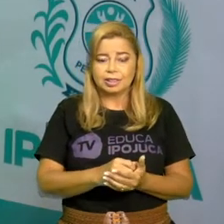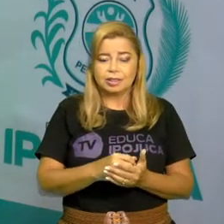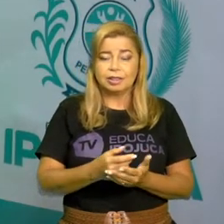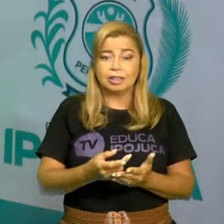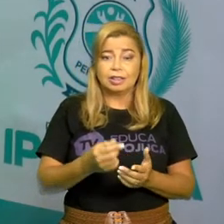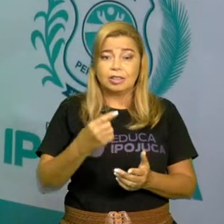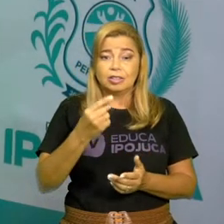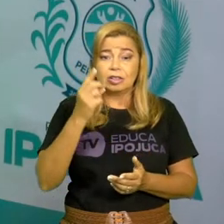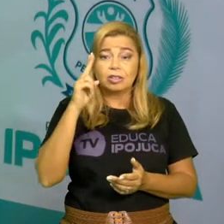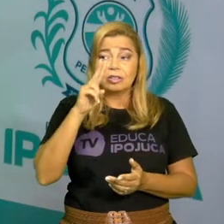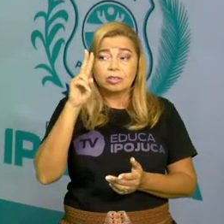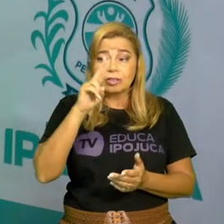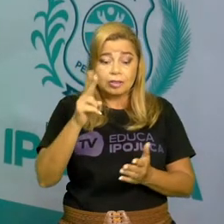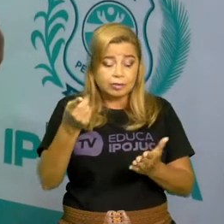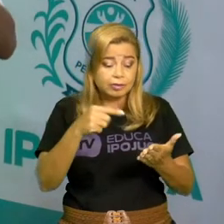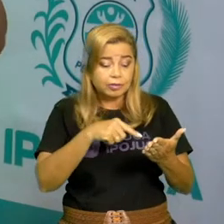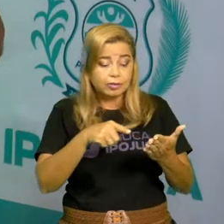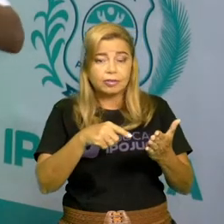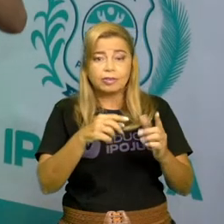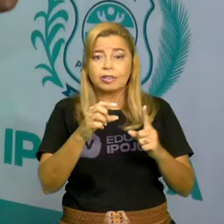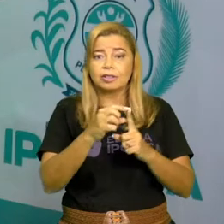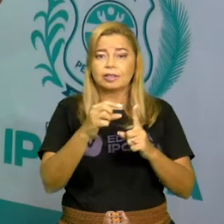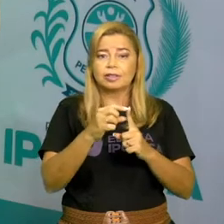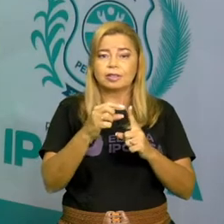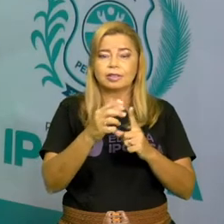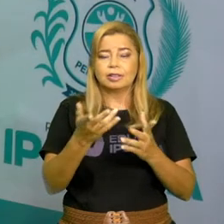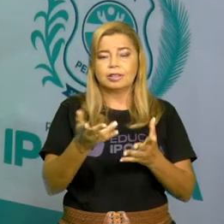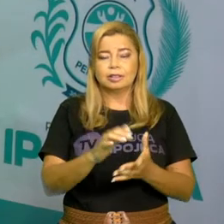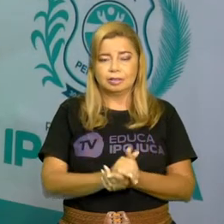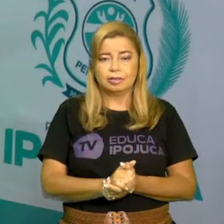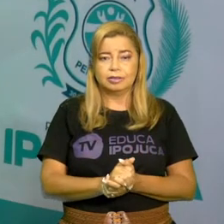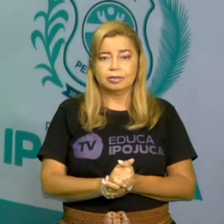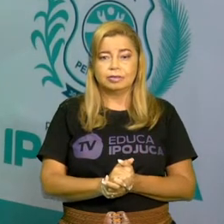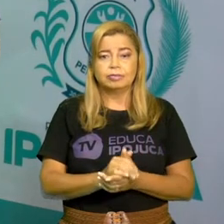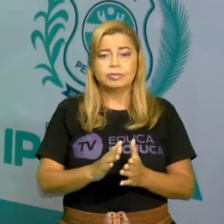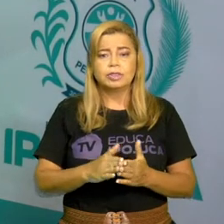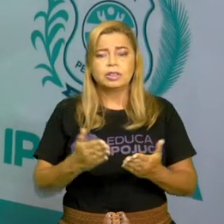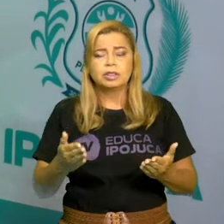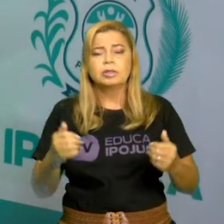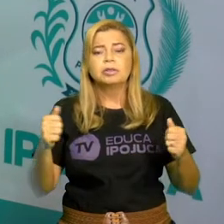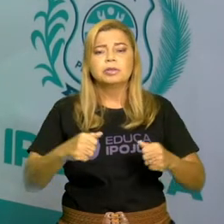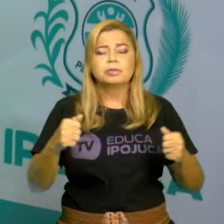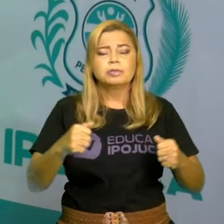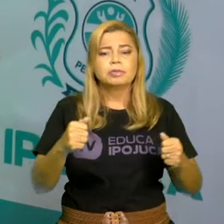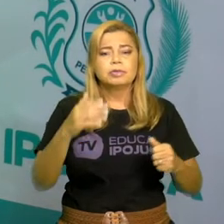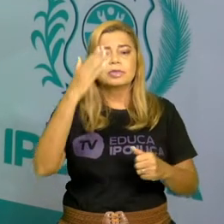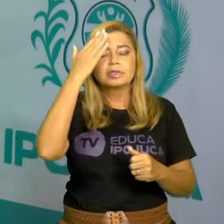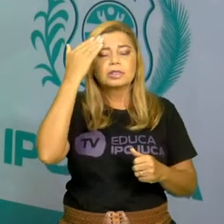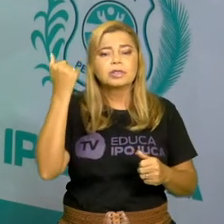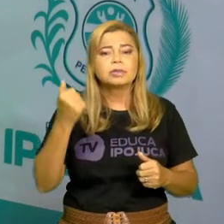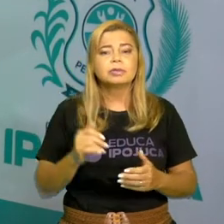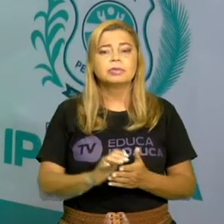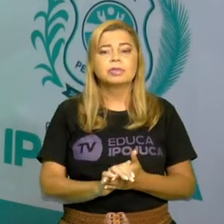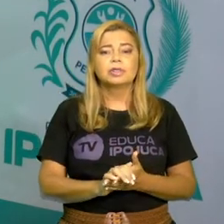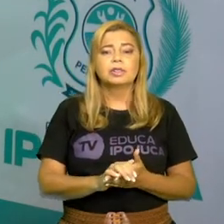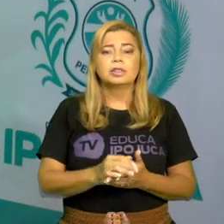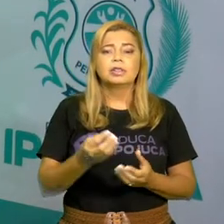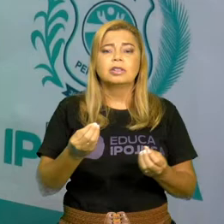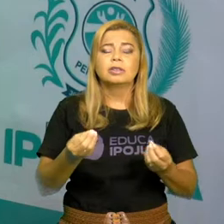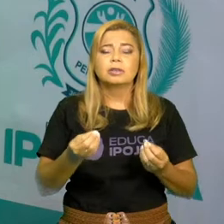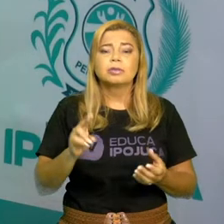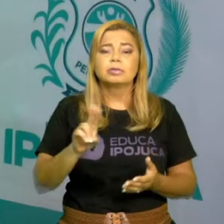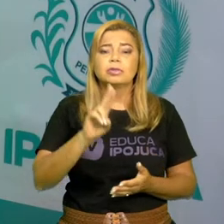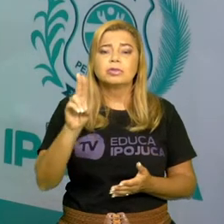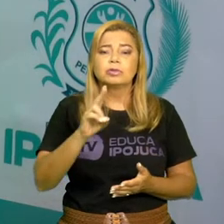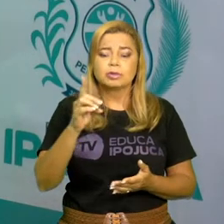a gente tem que entender como é que a gente usa um dicionário, aprende. Tem uma siglazinha perto do